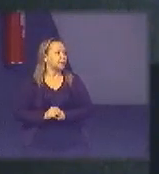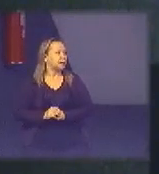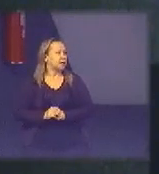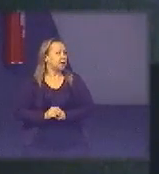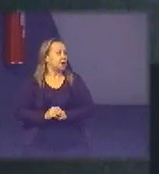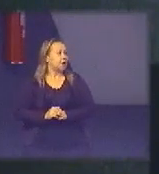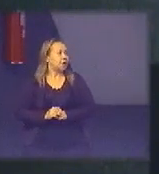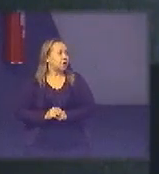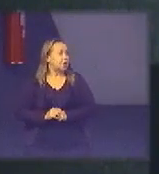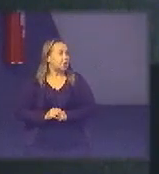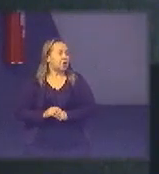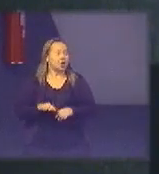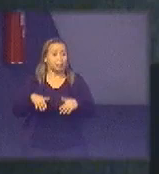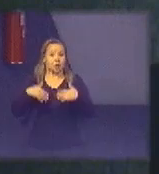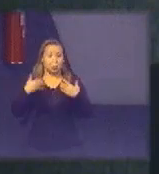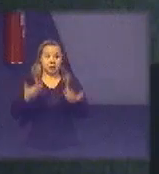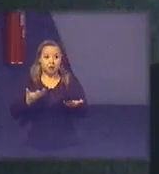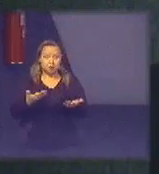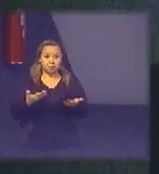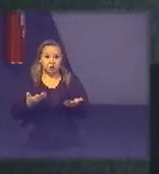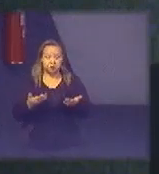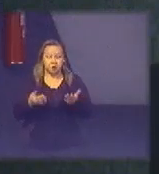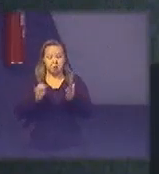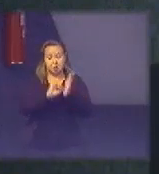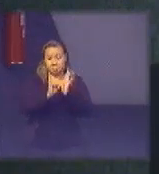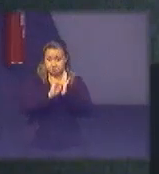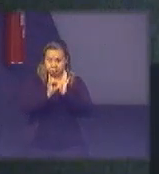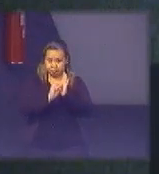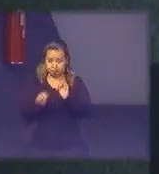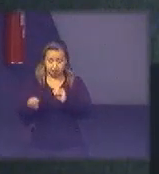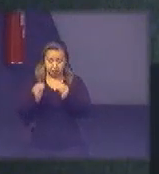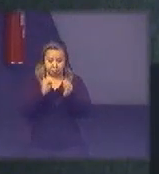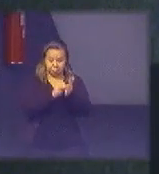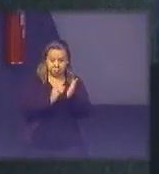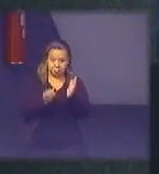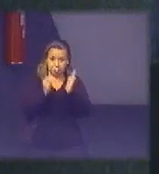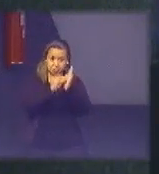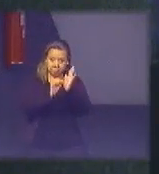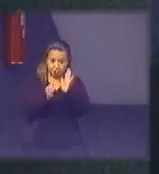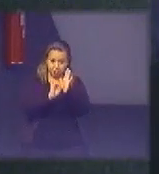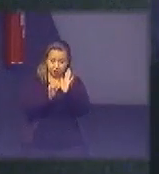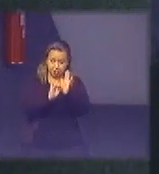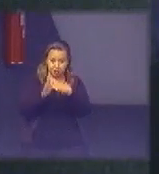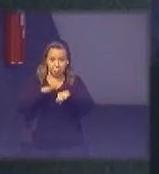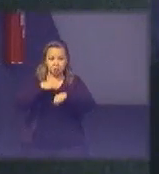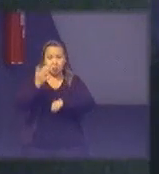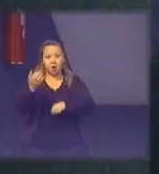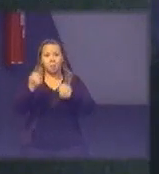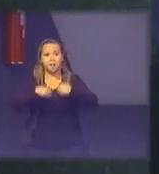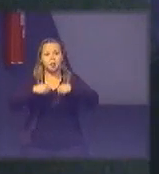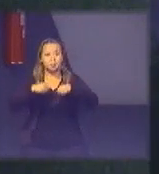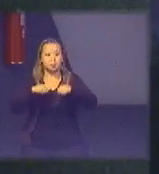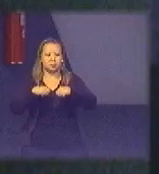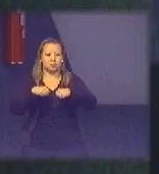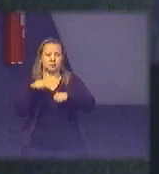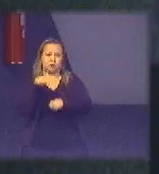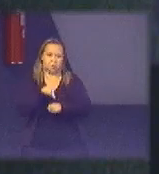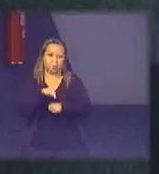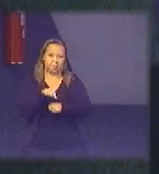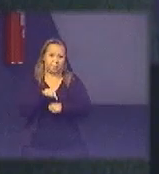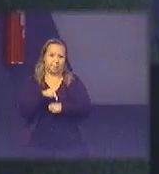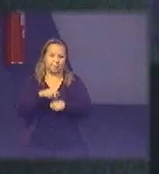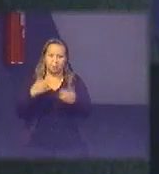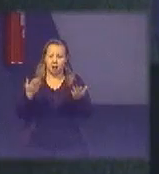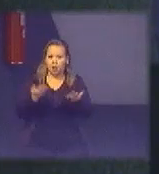pego aquilo lá ctrl c ctrl v e ponho no edital e aí eu falei pro cara é o que eu mais preciso isso daí agora